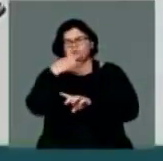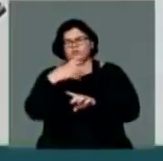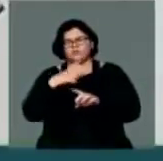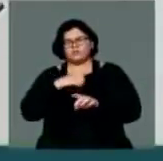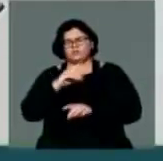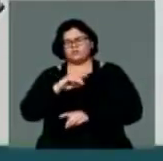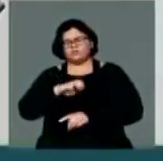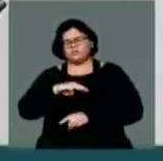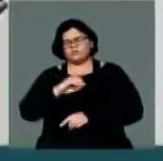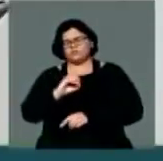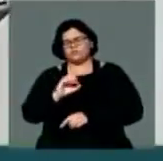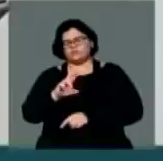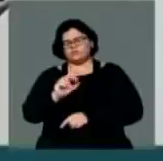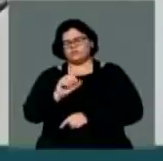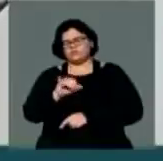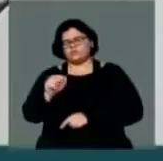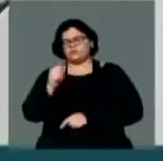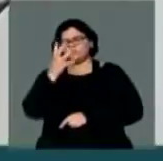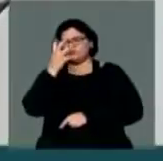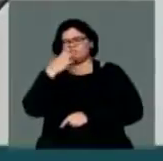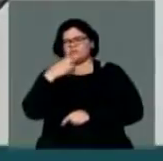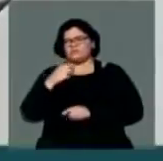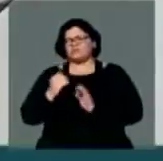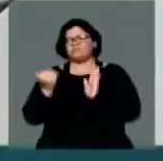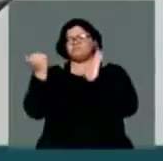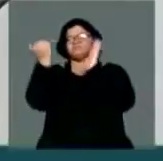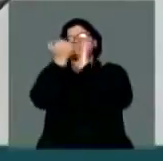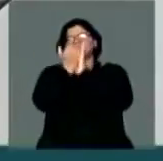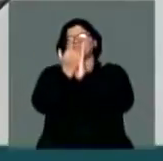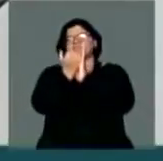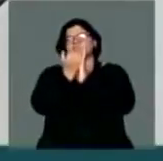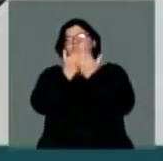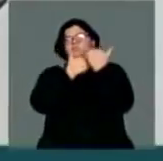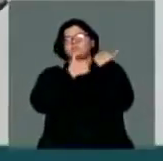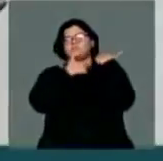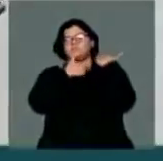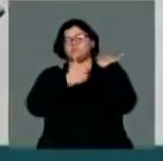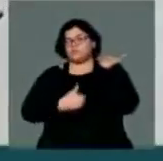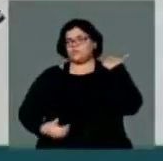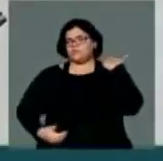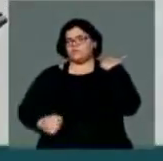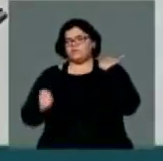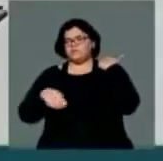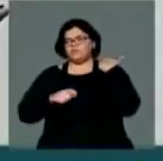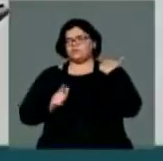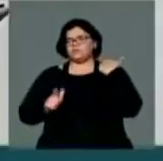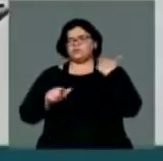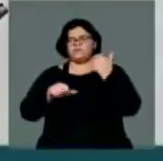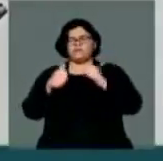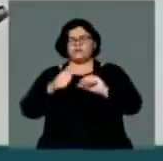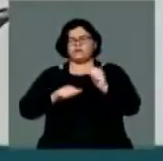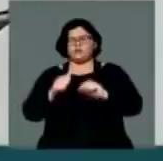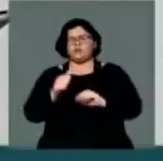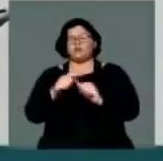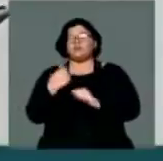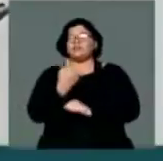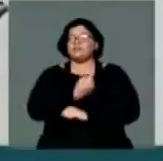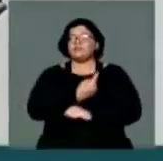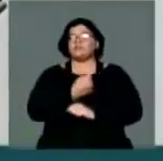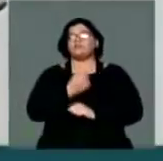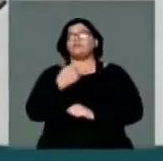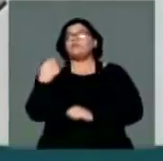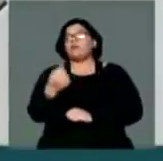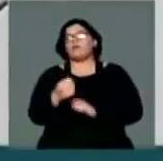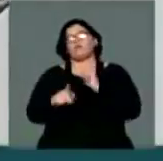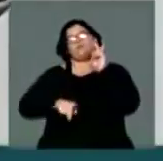democracia de alta intensidade, de tal forma que a gestão pública possa ser permanentemente avaliada pela população, que